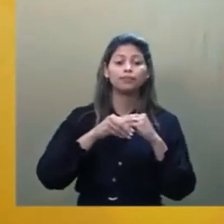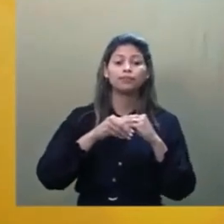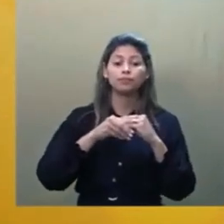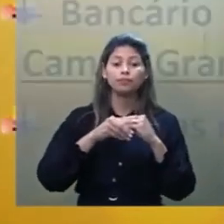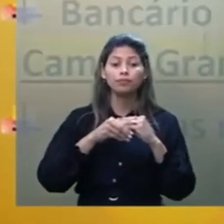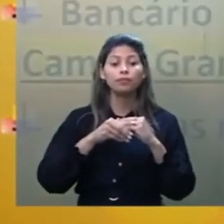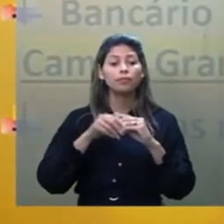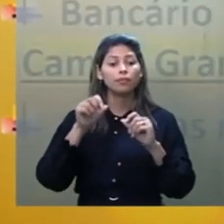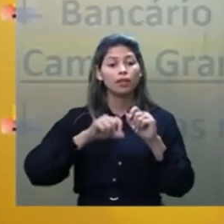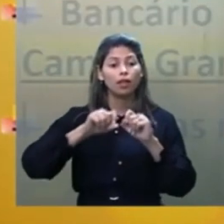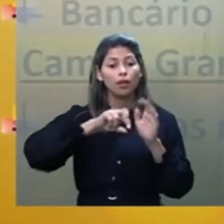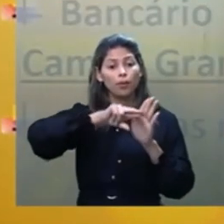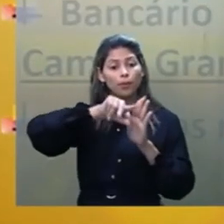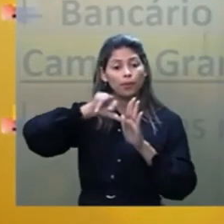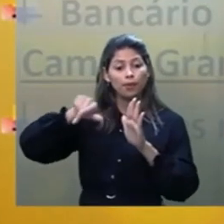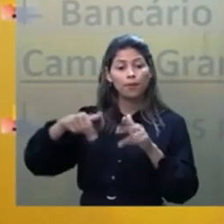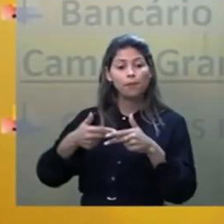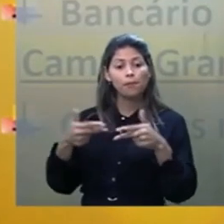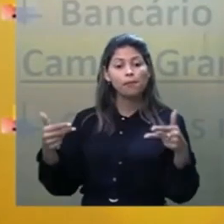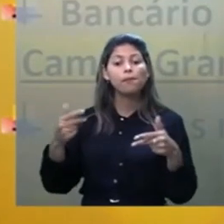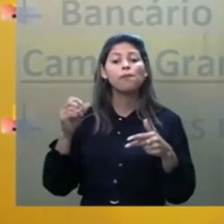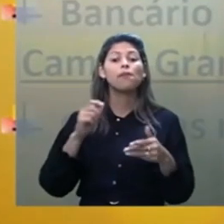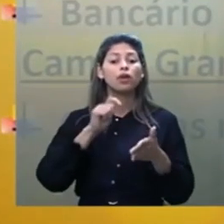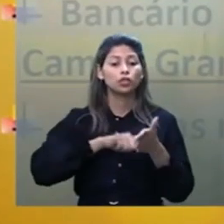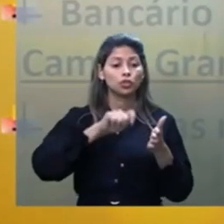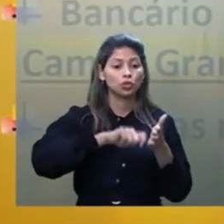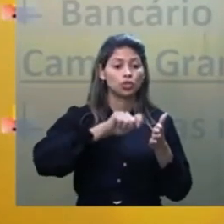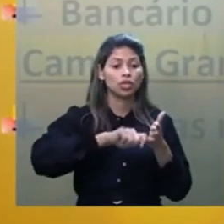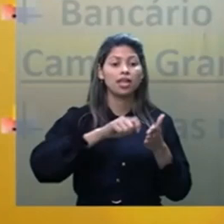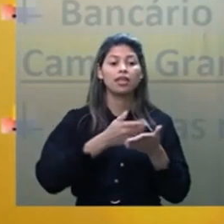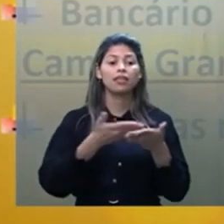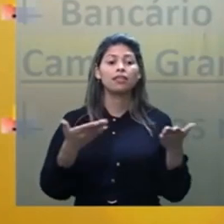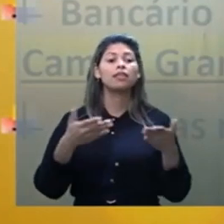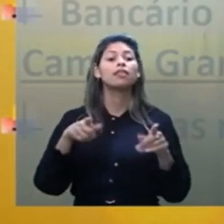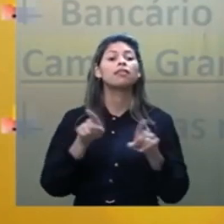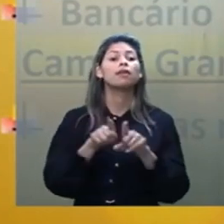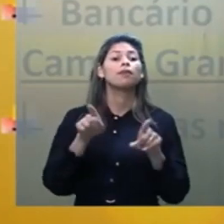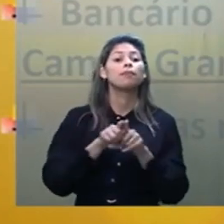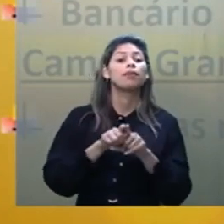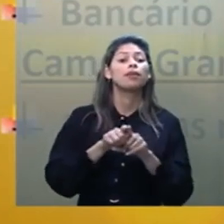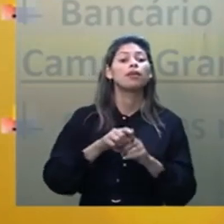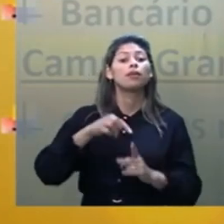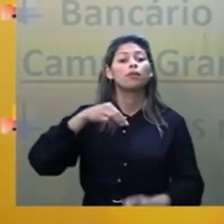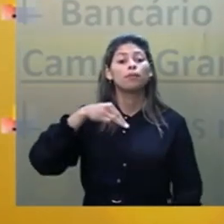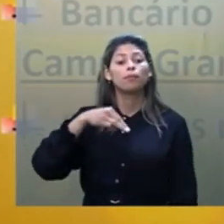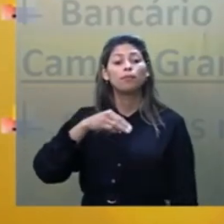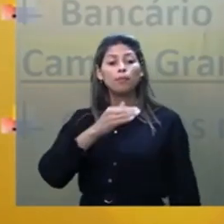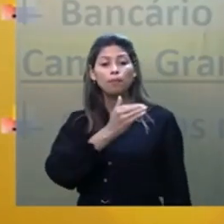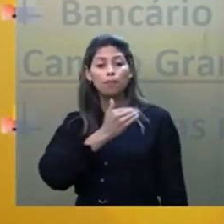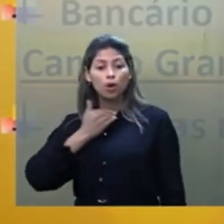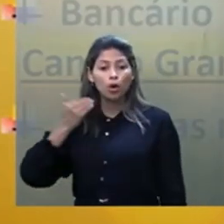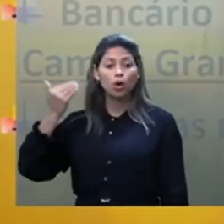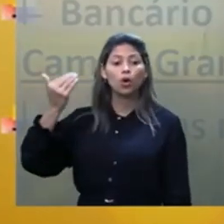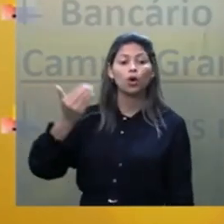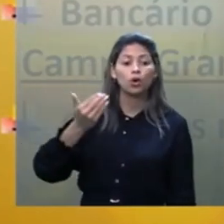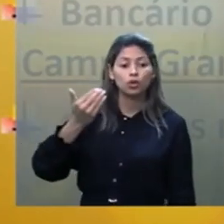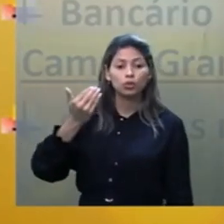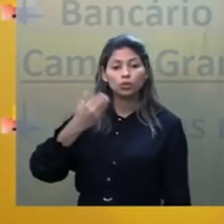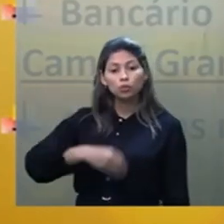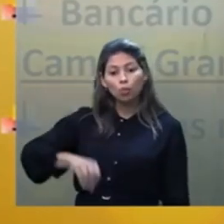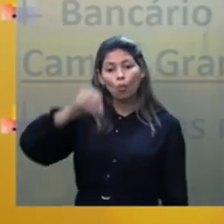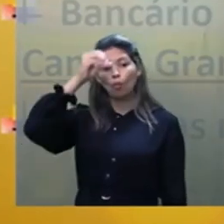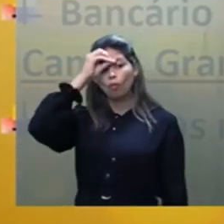última capa da Federação Espírita Brasileira. E mortos e inauscentando vivos, nós nunca tínhamos visto isso